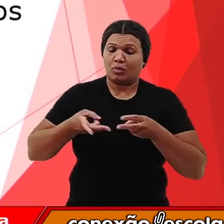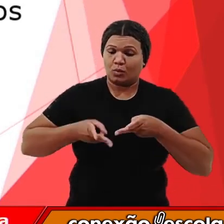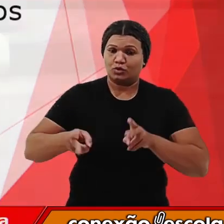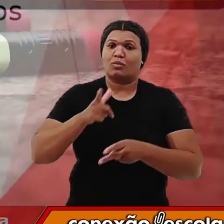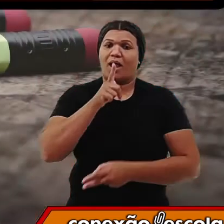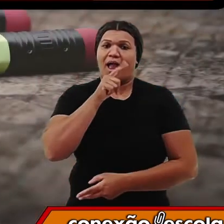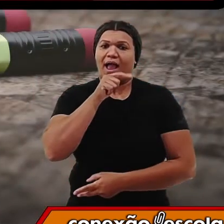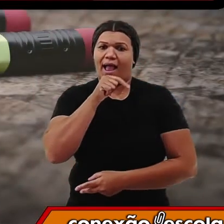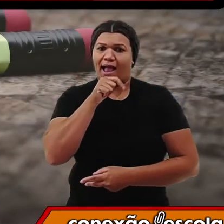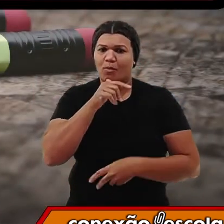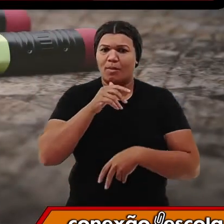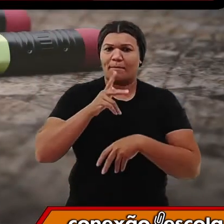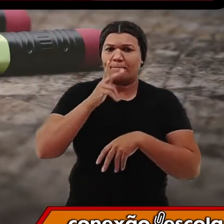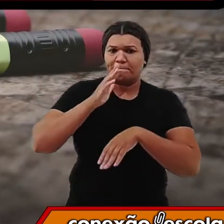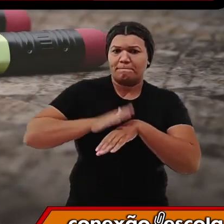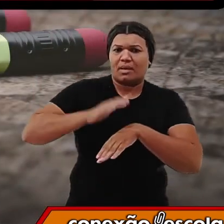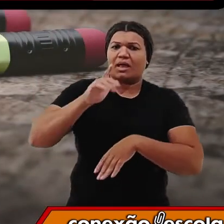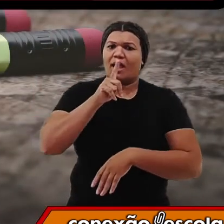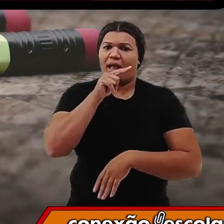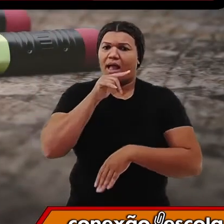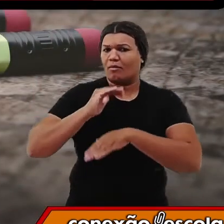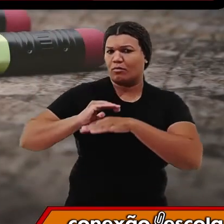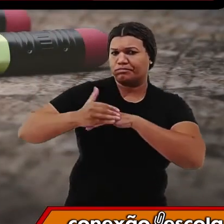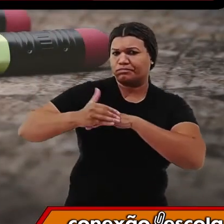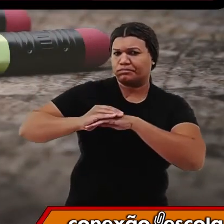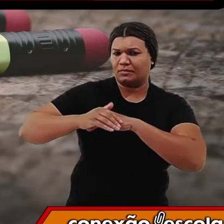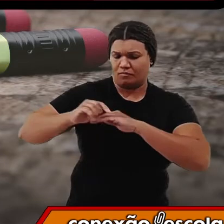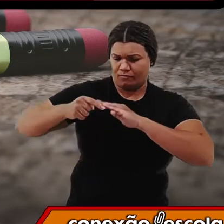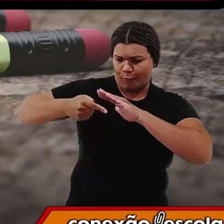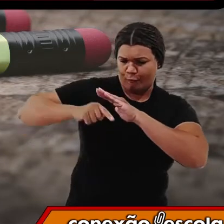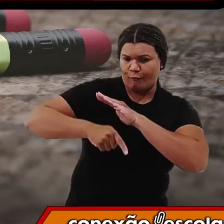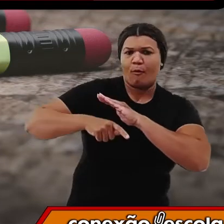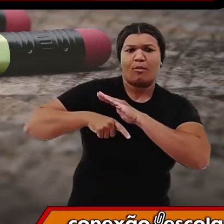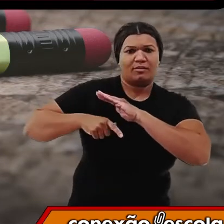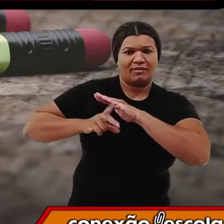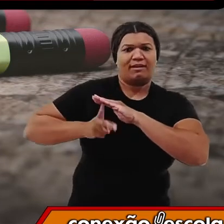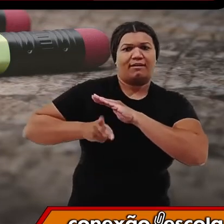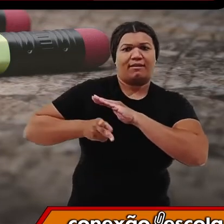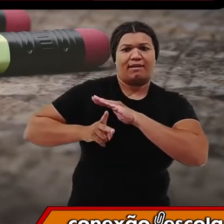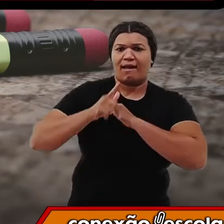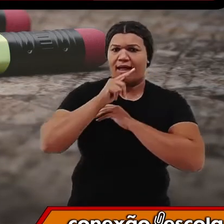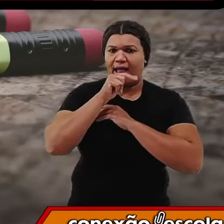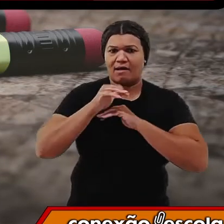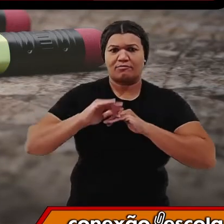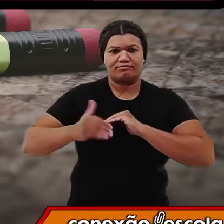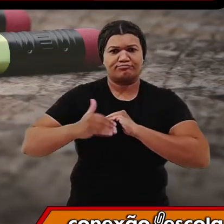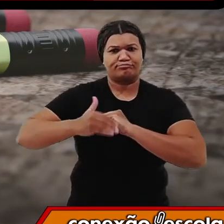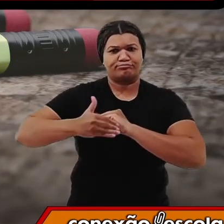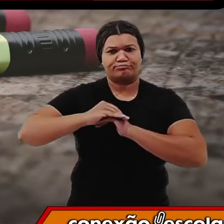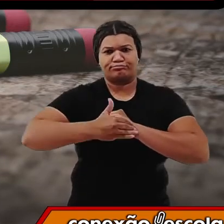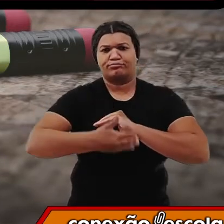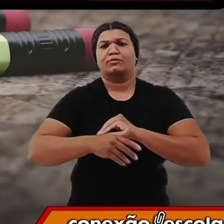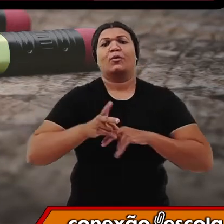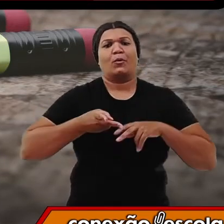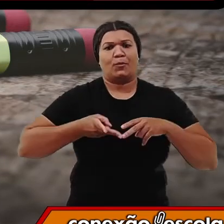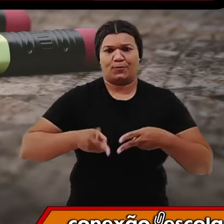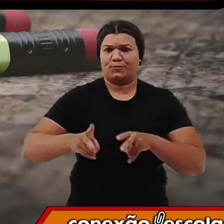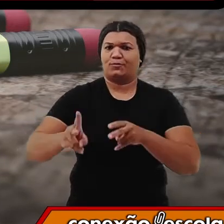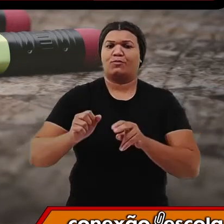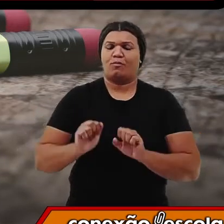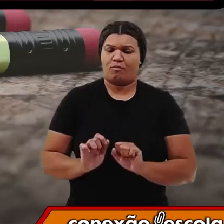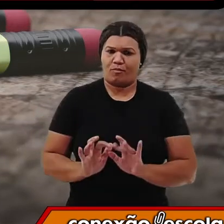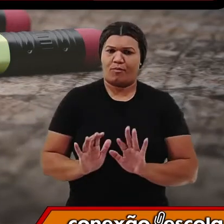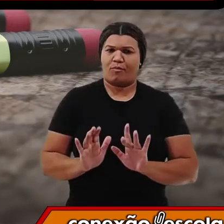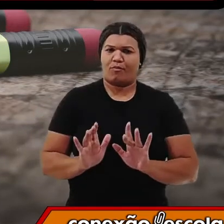água vai estar coberta por uma camada de palha recebendo menor irradiação solar, vai fazer com que a evaporação seja